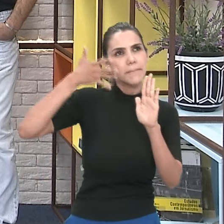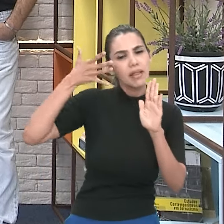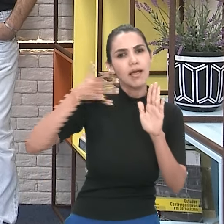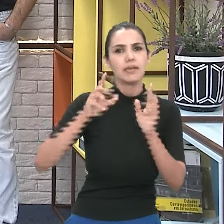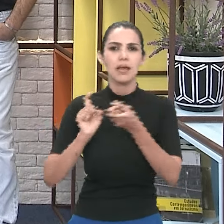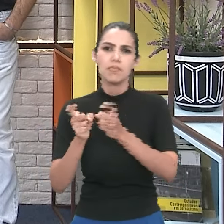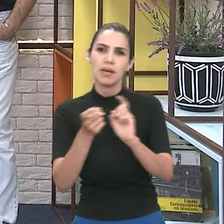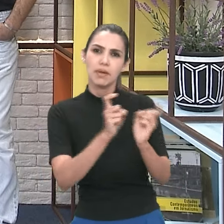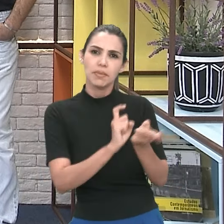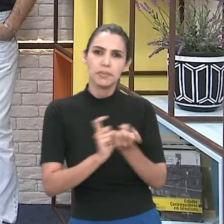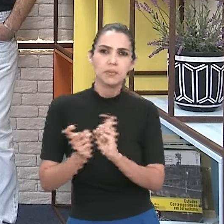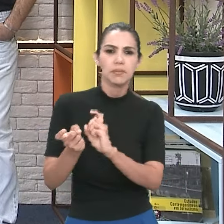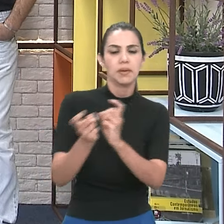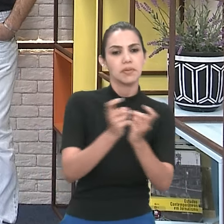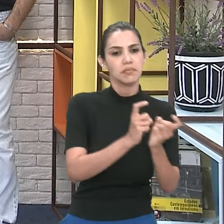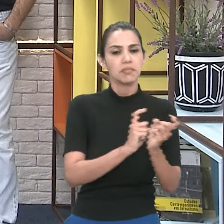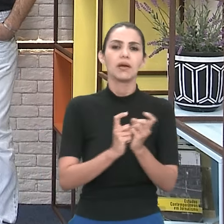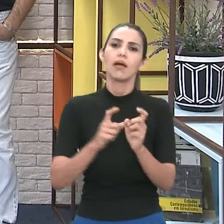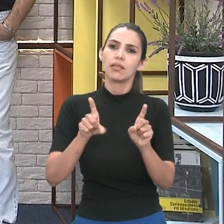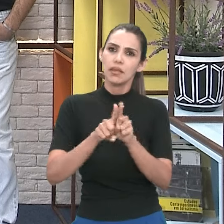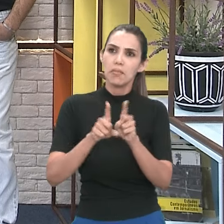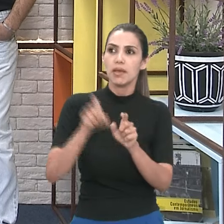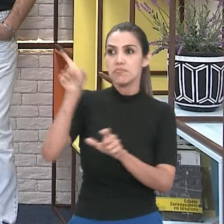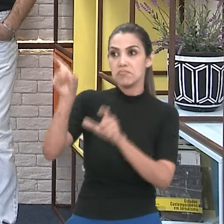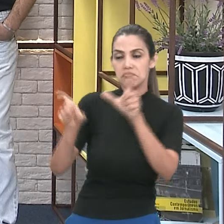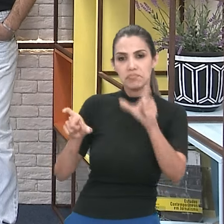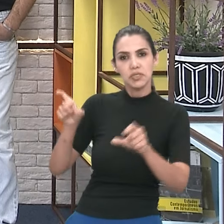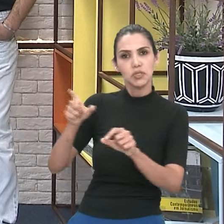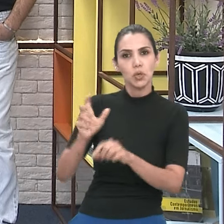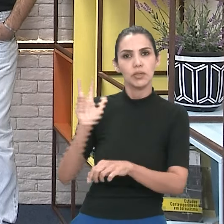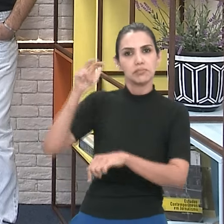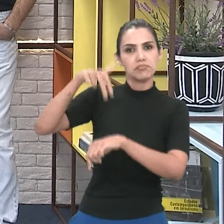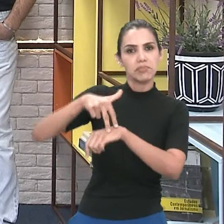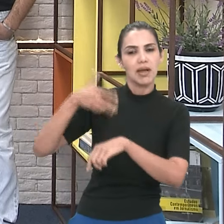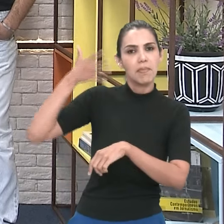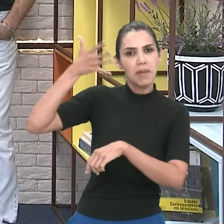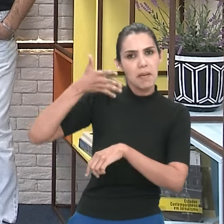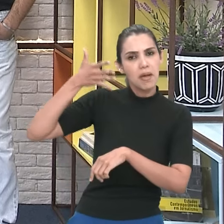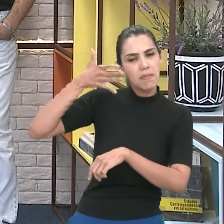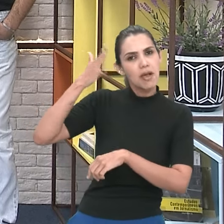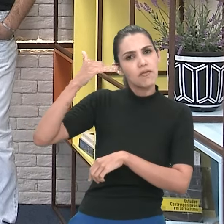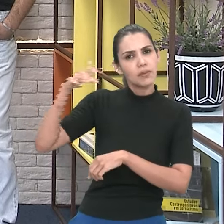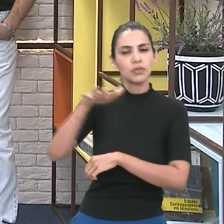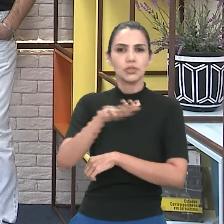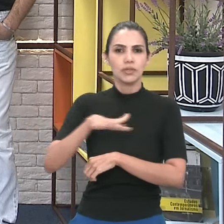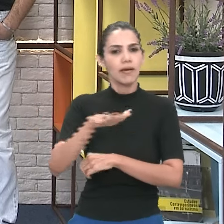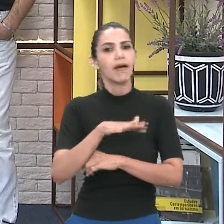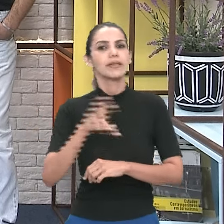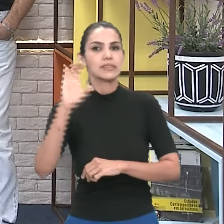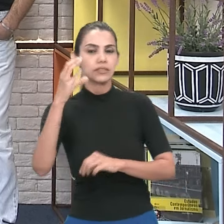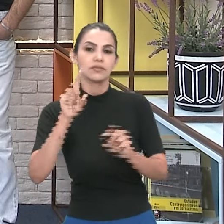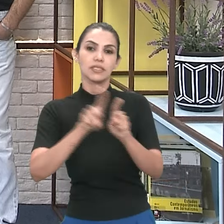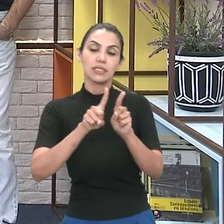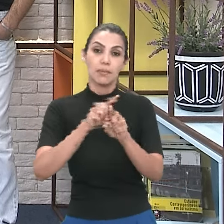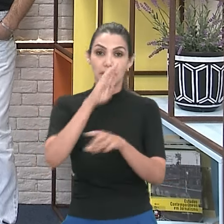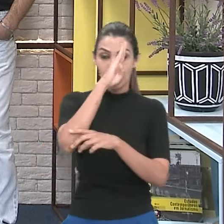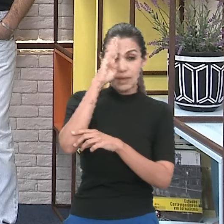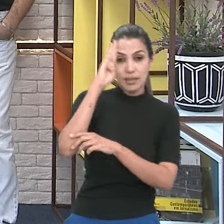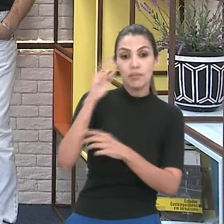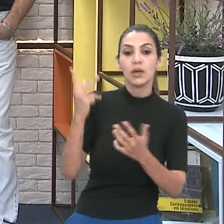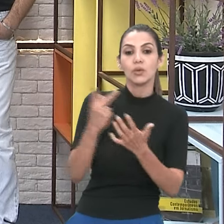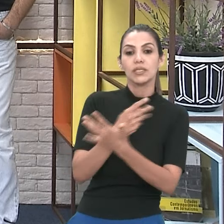redondas, além de personalidades de renome no âmbito científico e acadêmico. O colóquio acontece nos dias